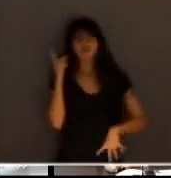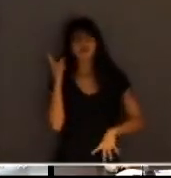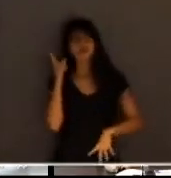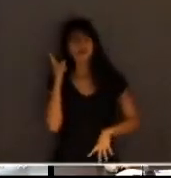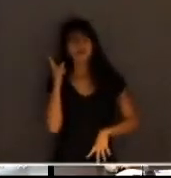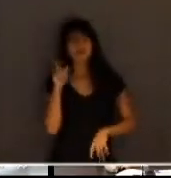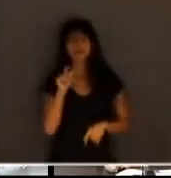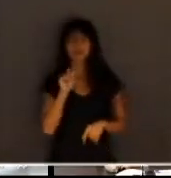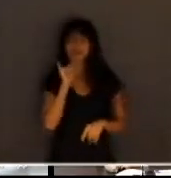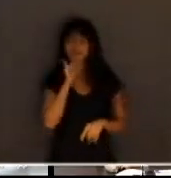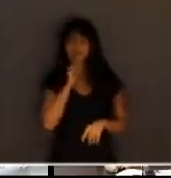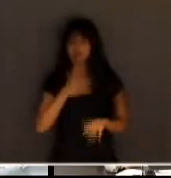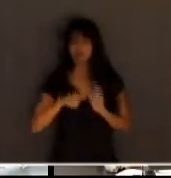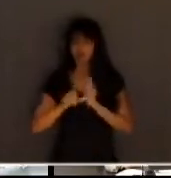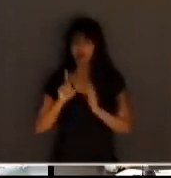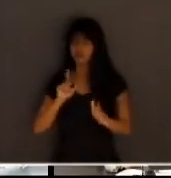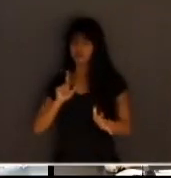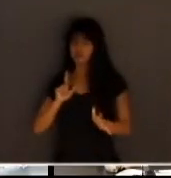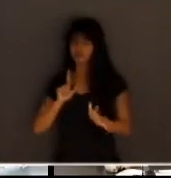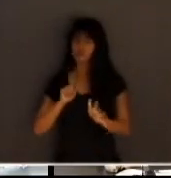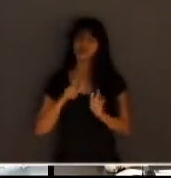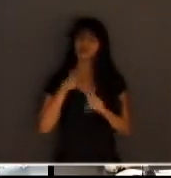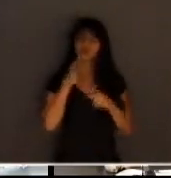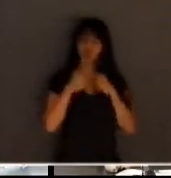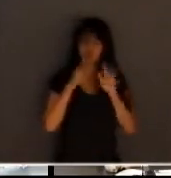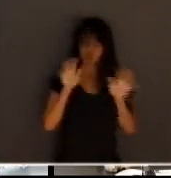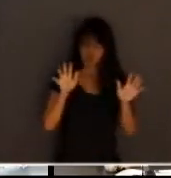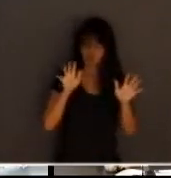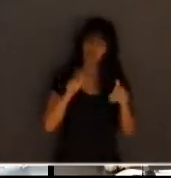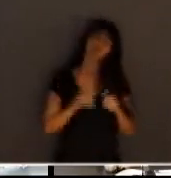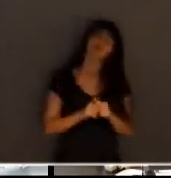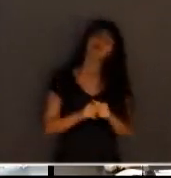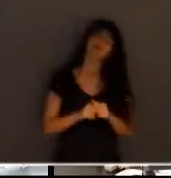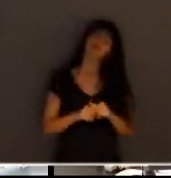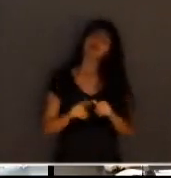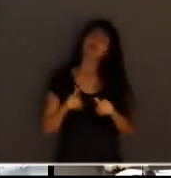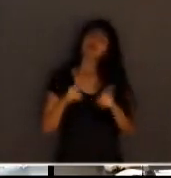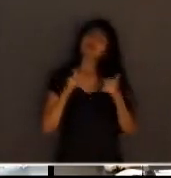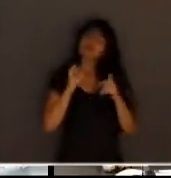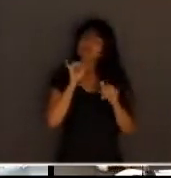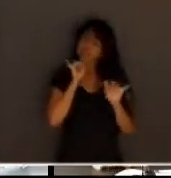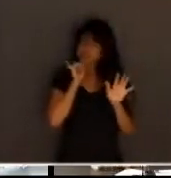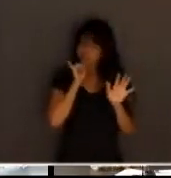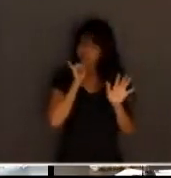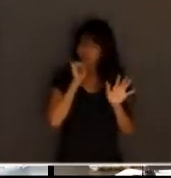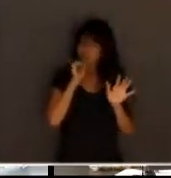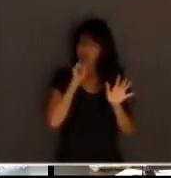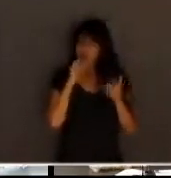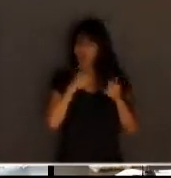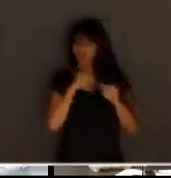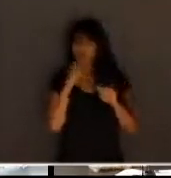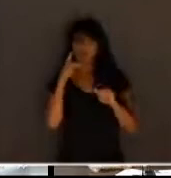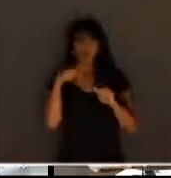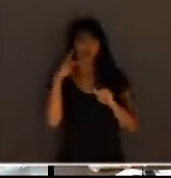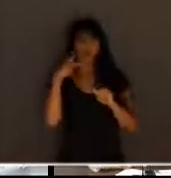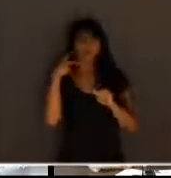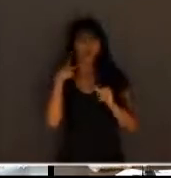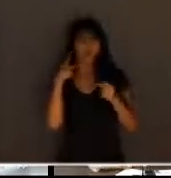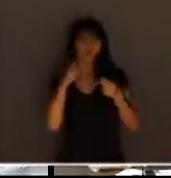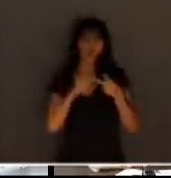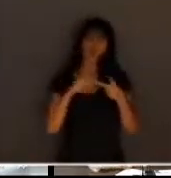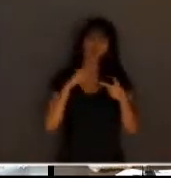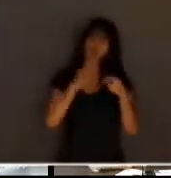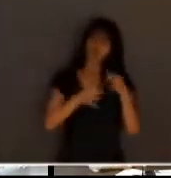uma dúvida que eu tinha mais atrás. Veja só. Se a gente vai precisar do promotor, se a gente vai precisar do juiz, se a gente vai